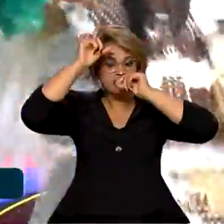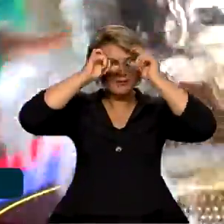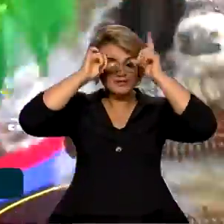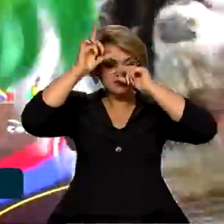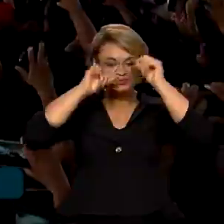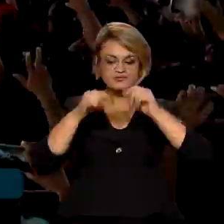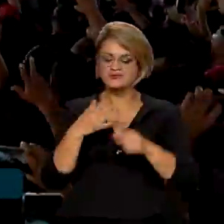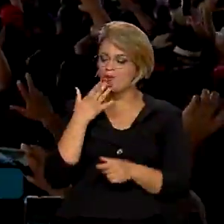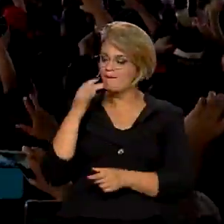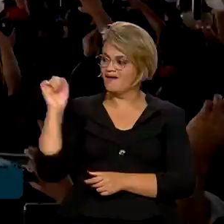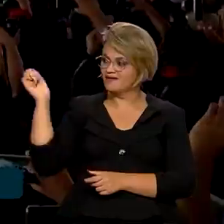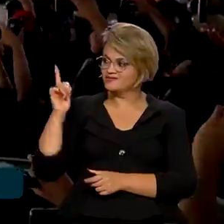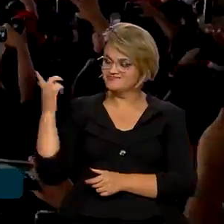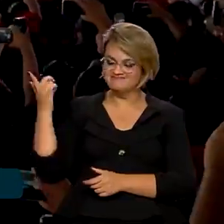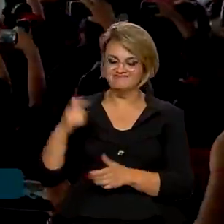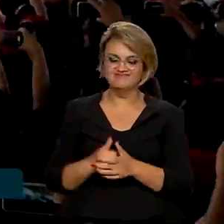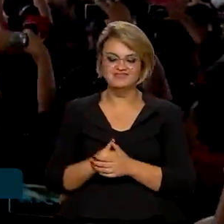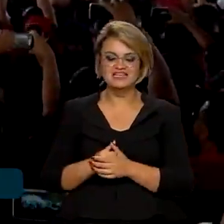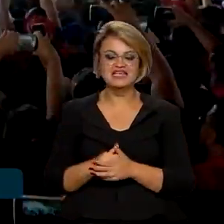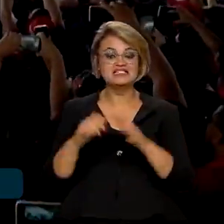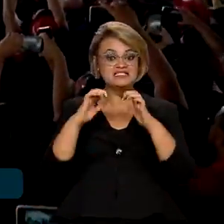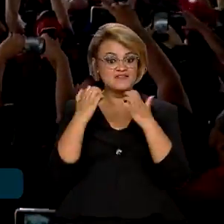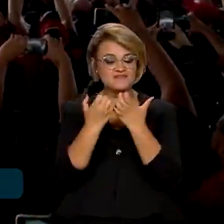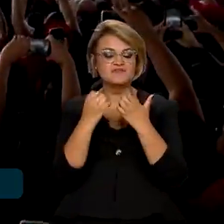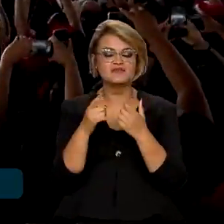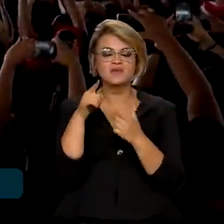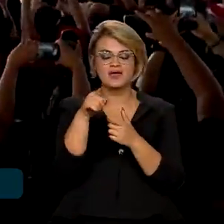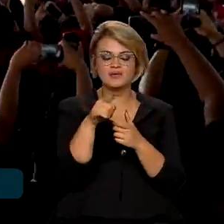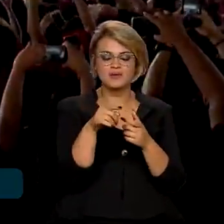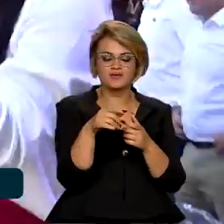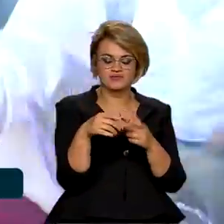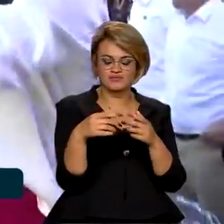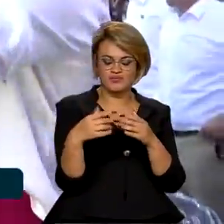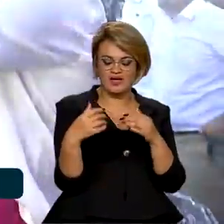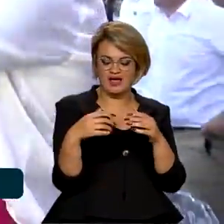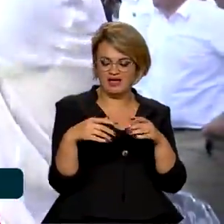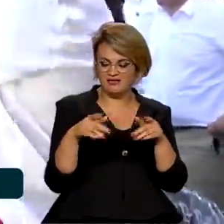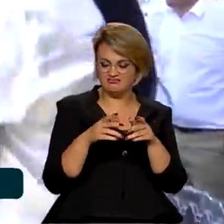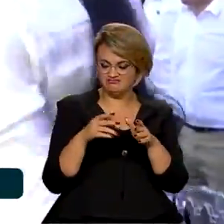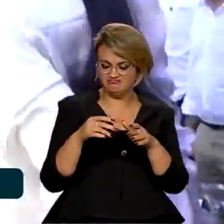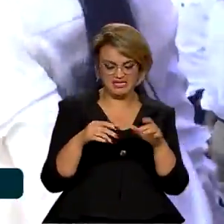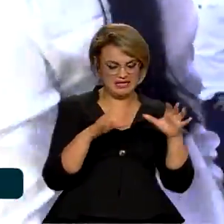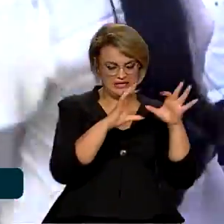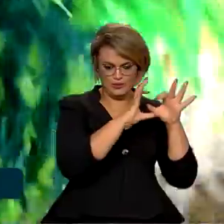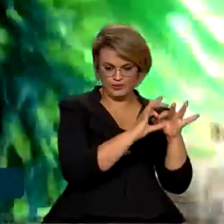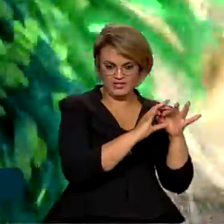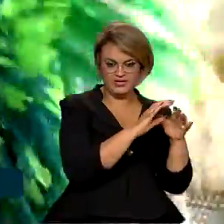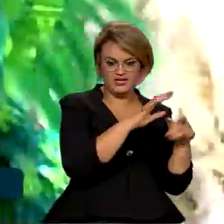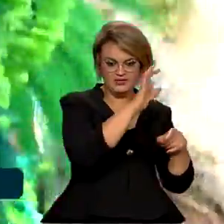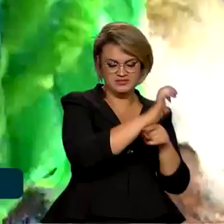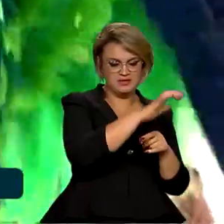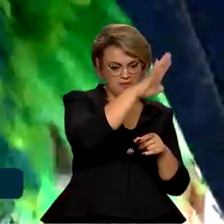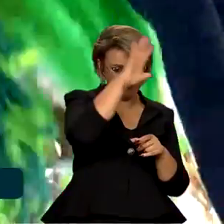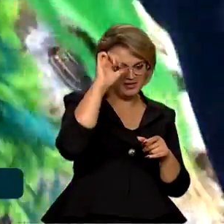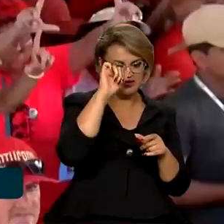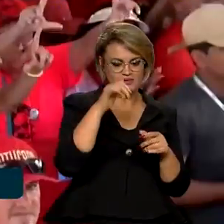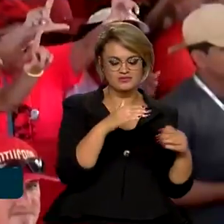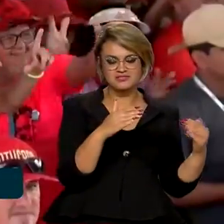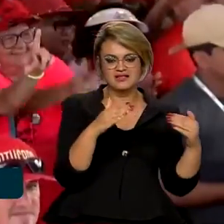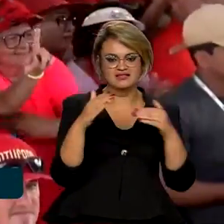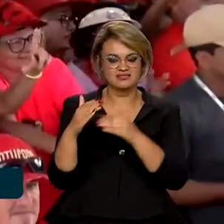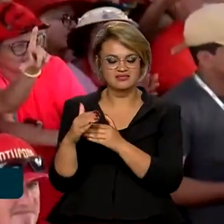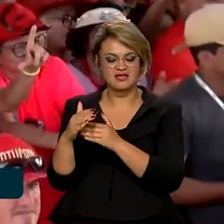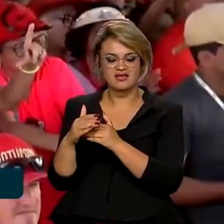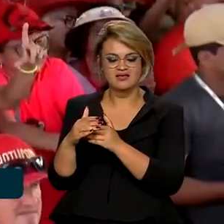O evento inaugura a subestação de Parintins, que conecta o município ao Sistema Interligado